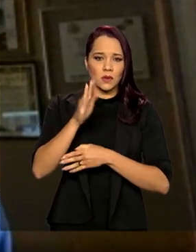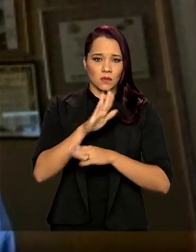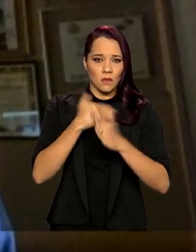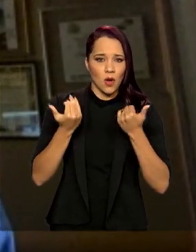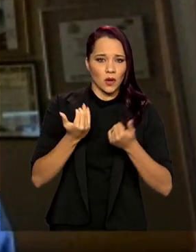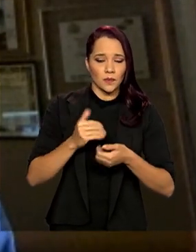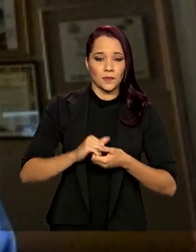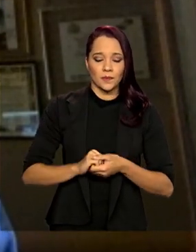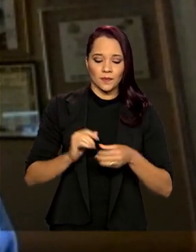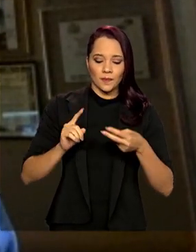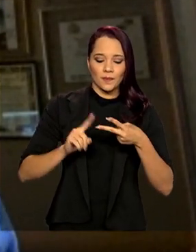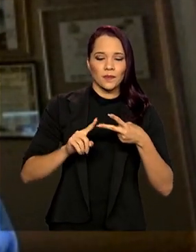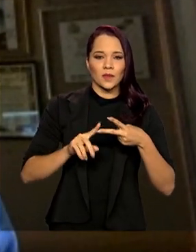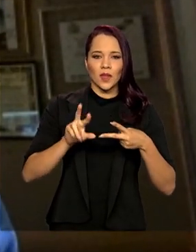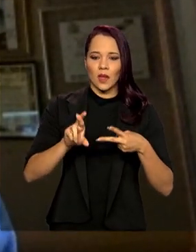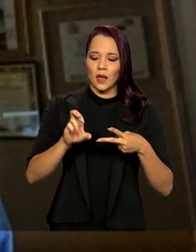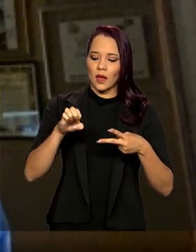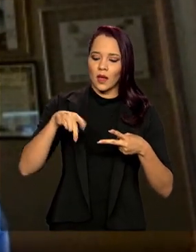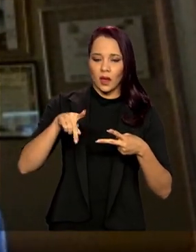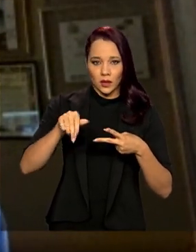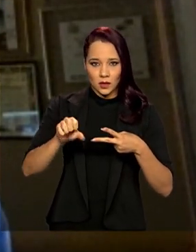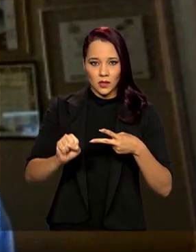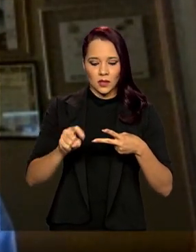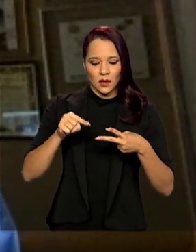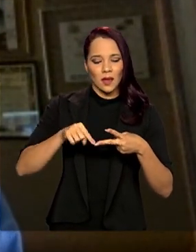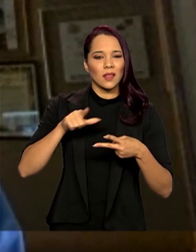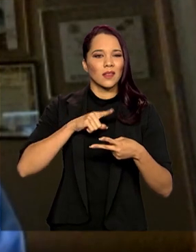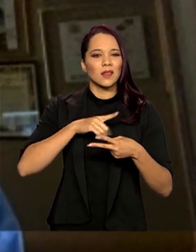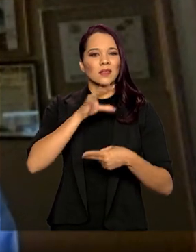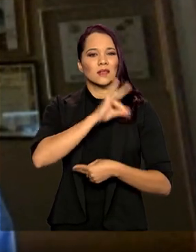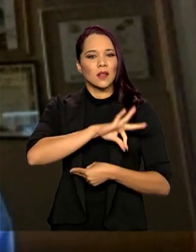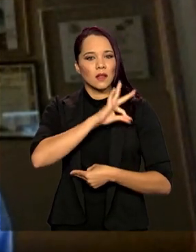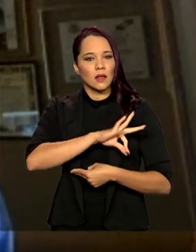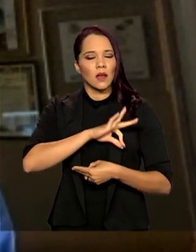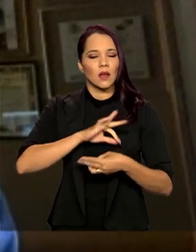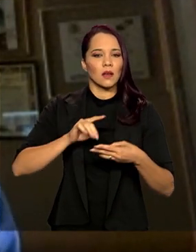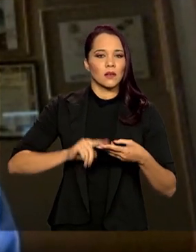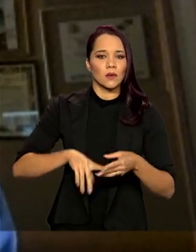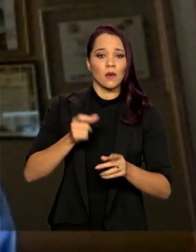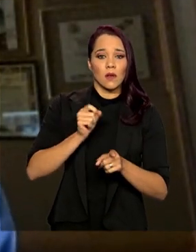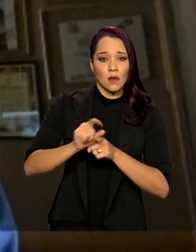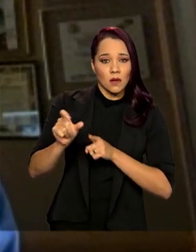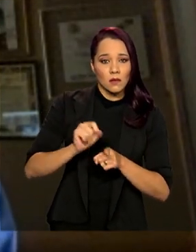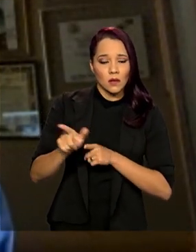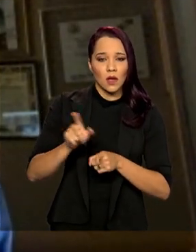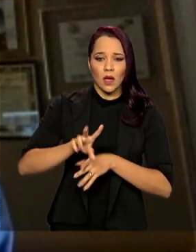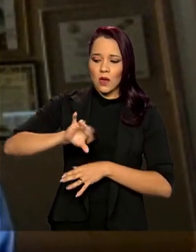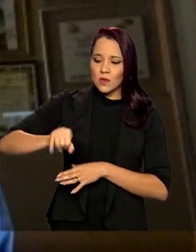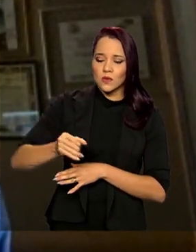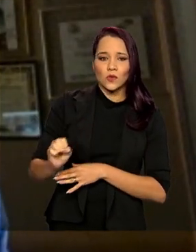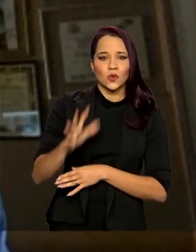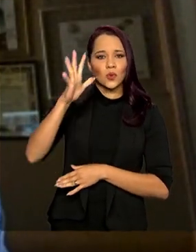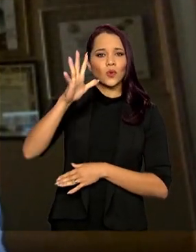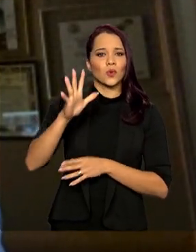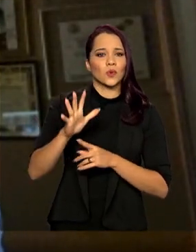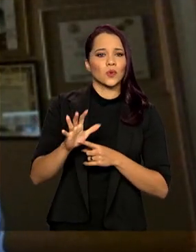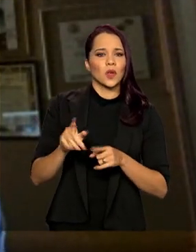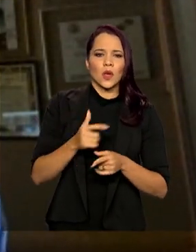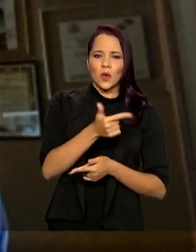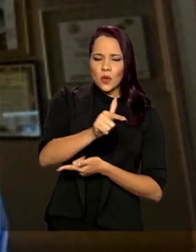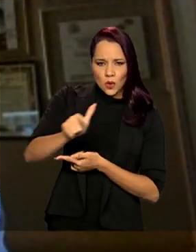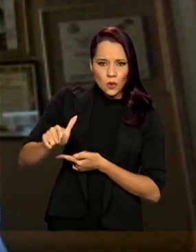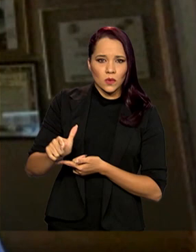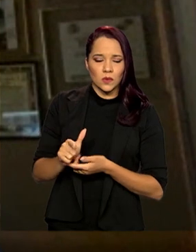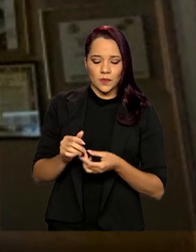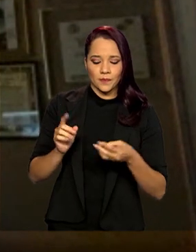base rendas e provento de qualquer natureza, onde estão os salários, onde estão os aluguéis, os juros, dividendos e outros